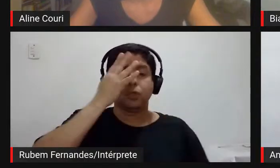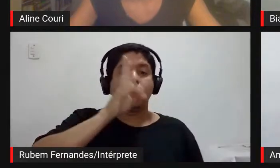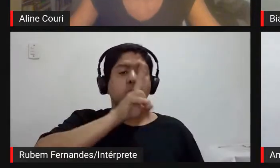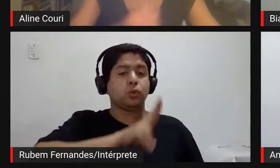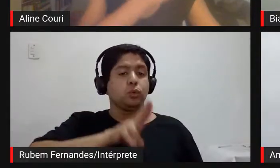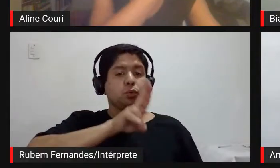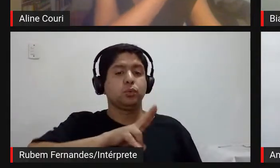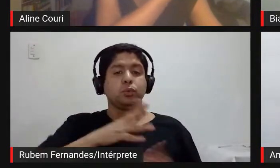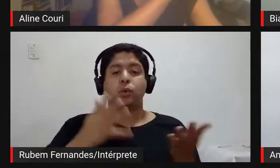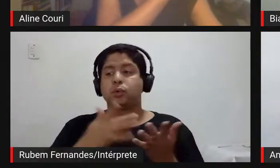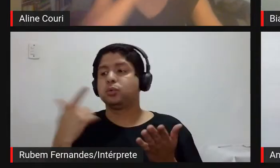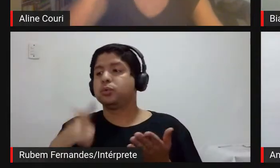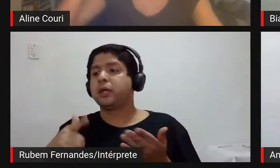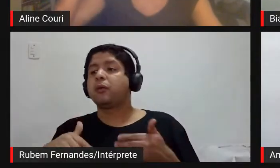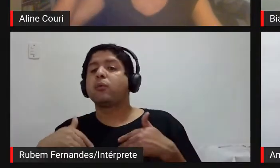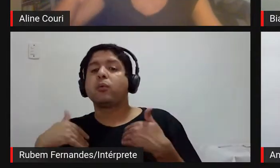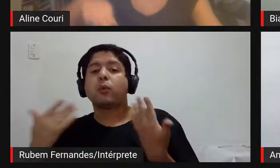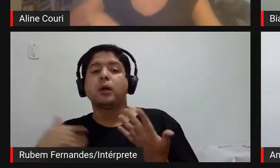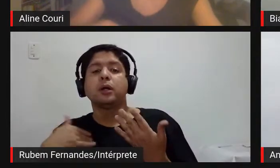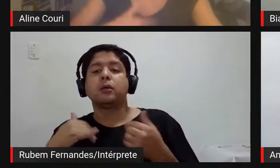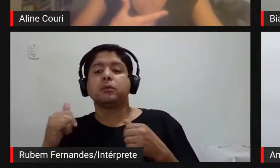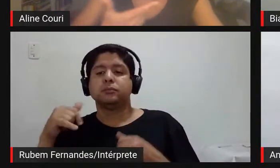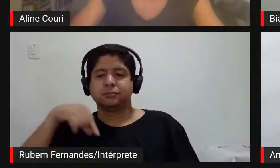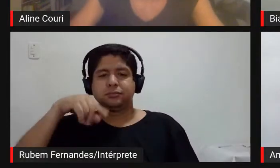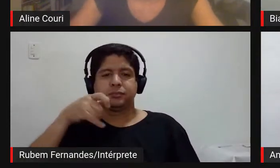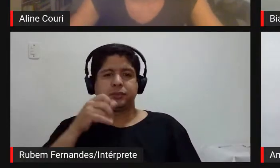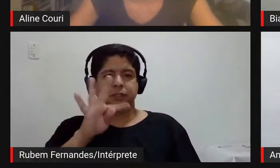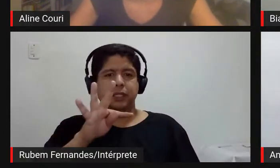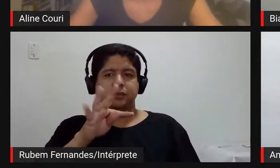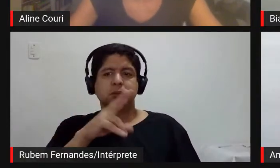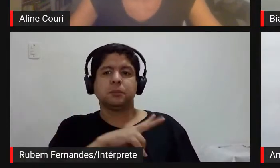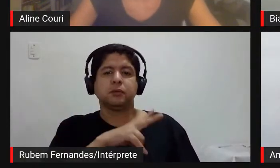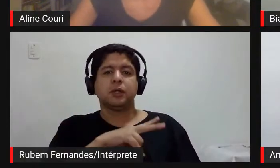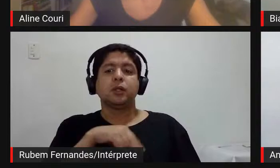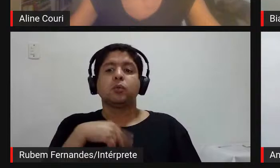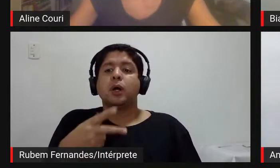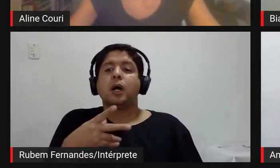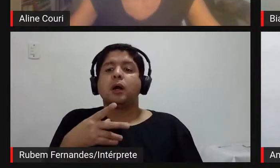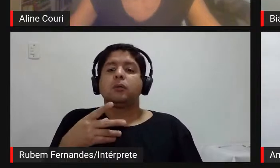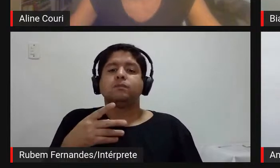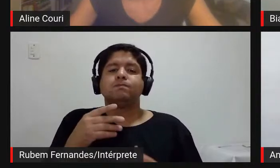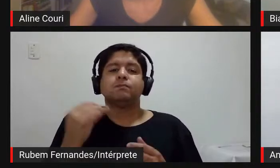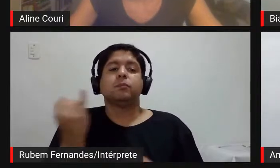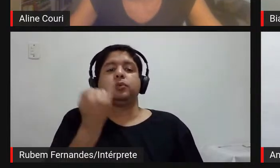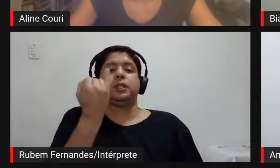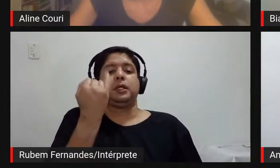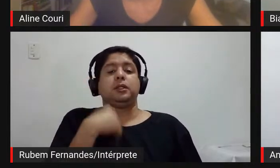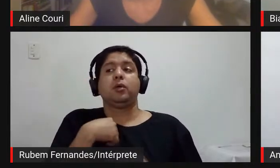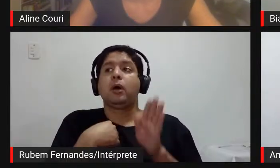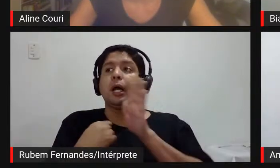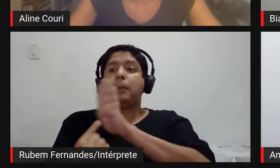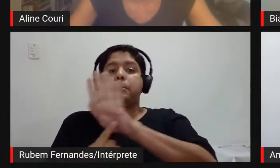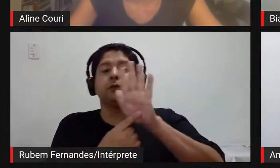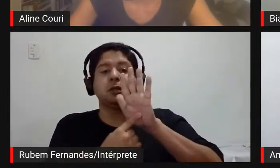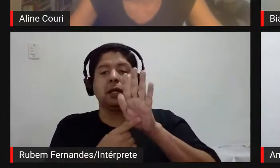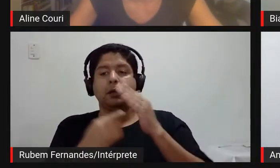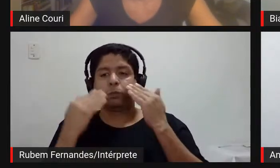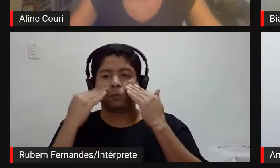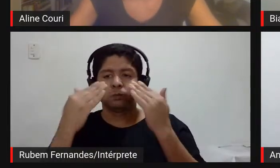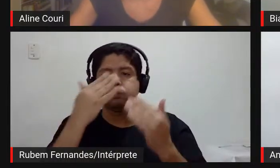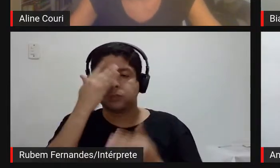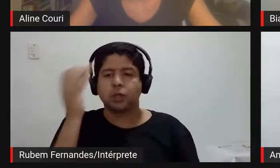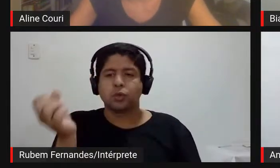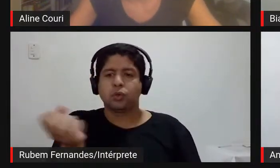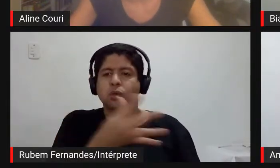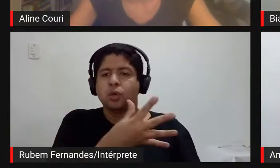tem mais mas qual é por isso que eu botei aqui no chat privado né qual é a essência como é que eu posso então apresentar um novo público esse patrimônio